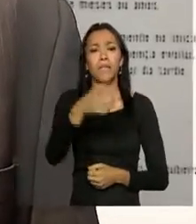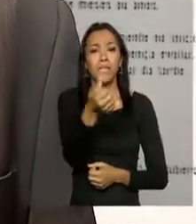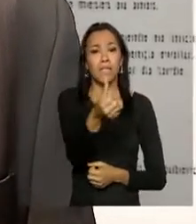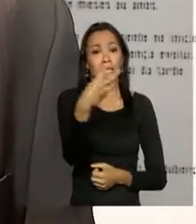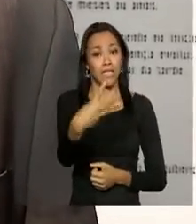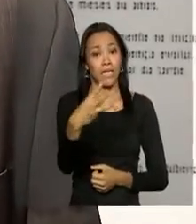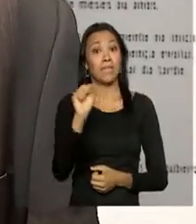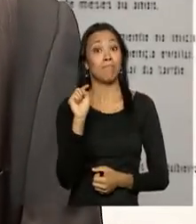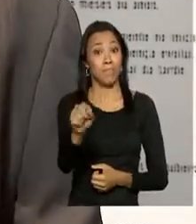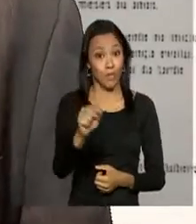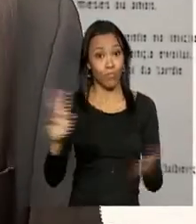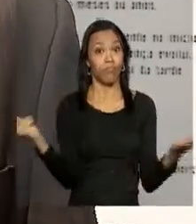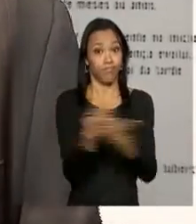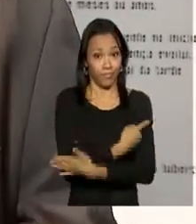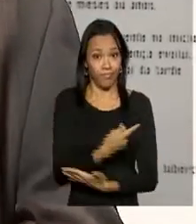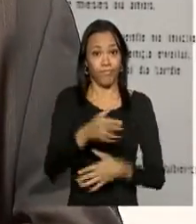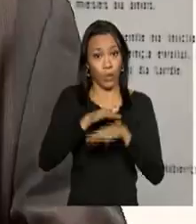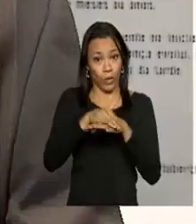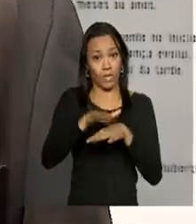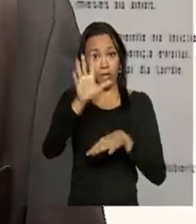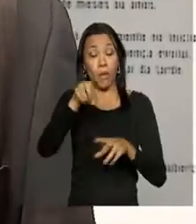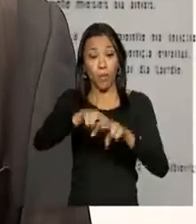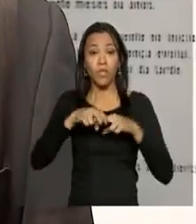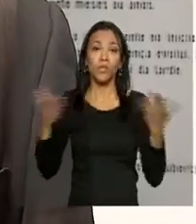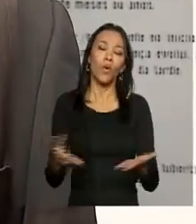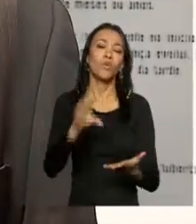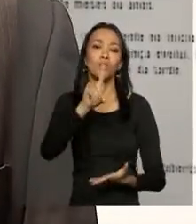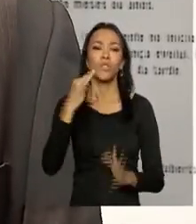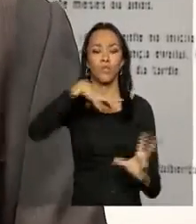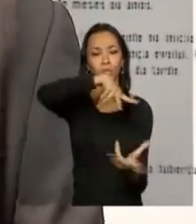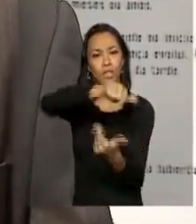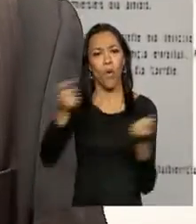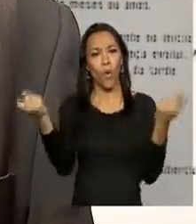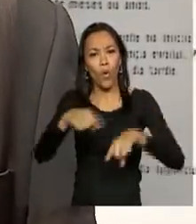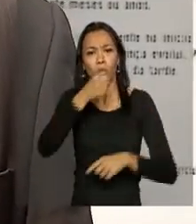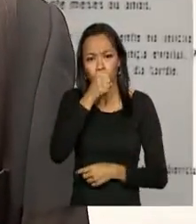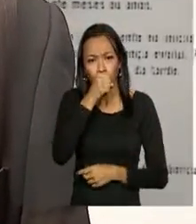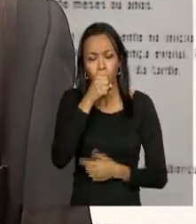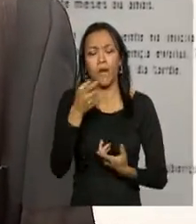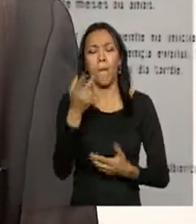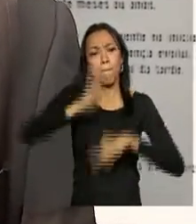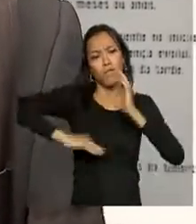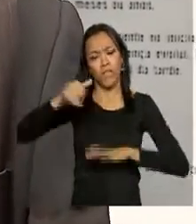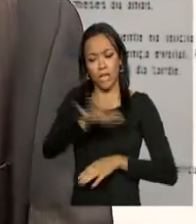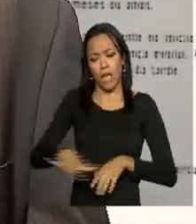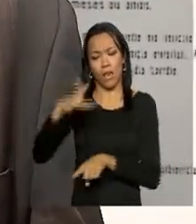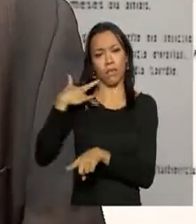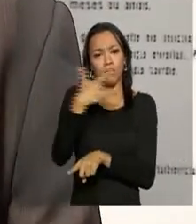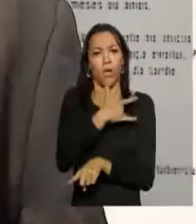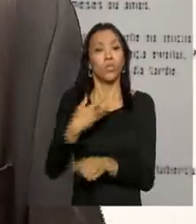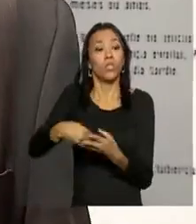mil novos casos. Por isso, no Dia Mundial de Combate à Tuberculose, profissionais de saúde estão realizando ações